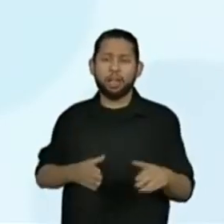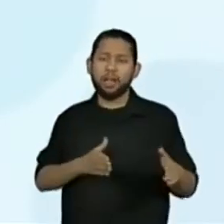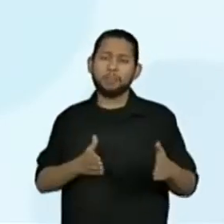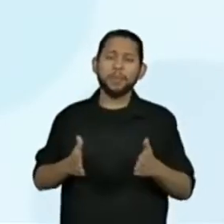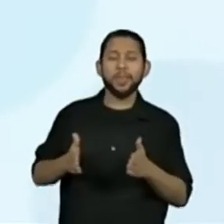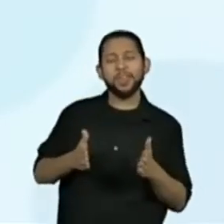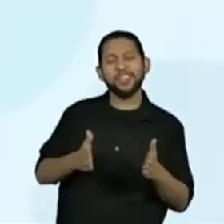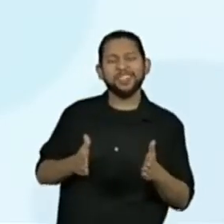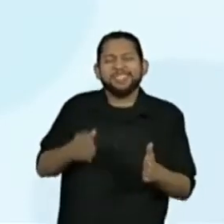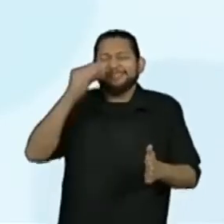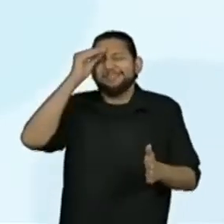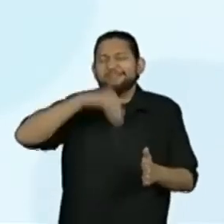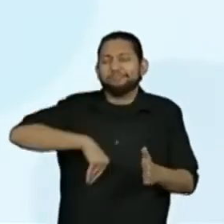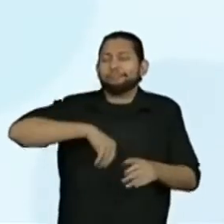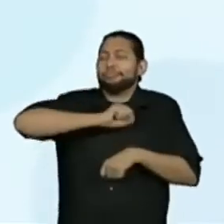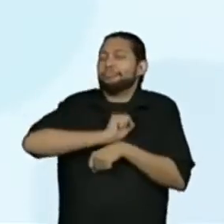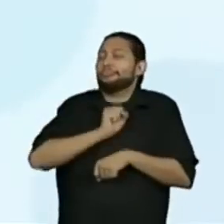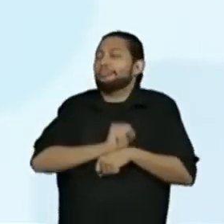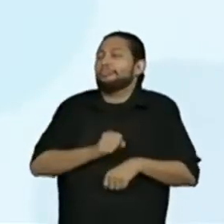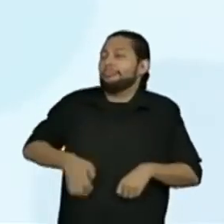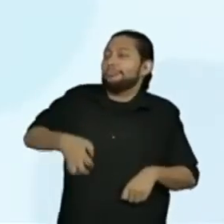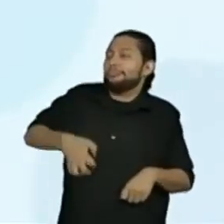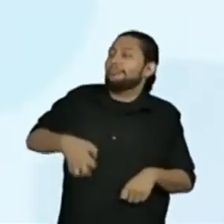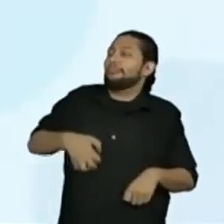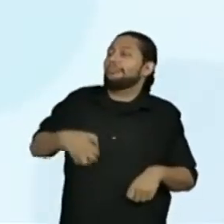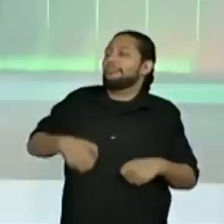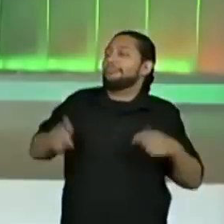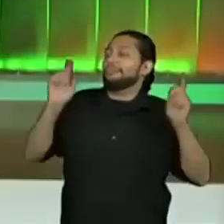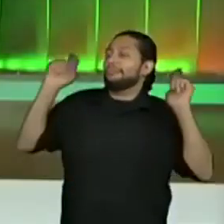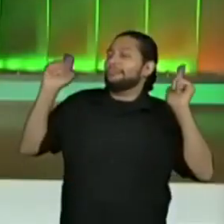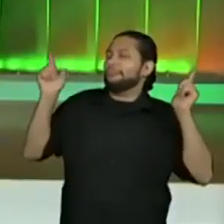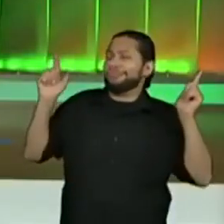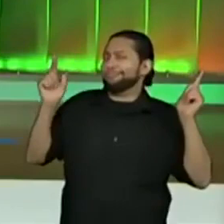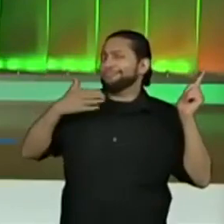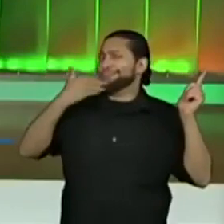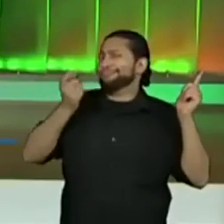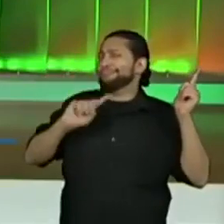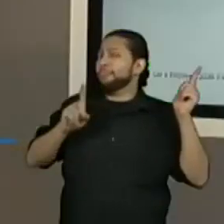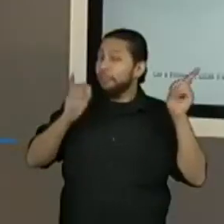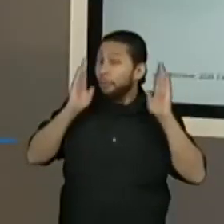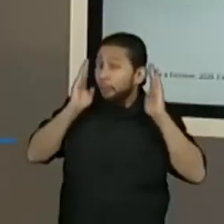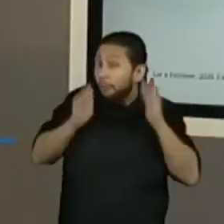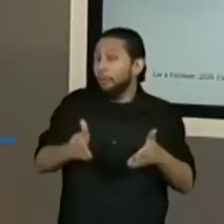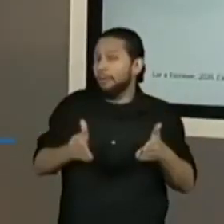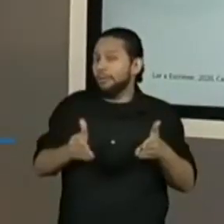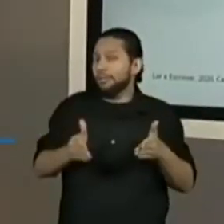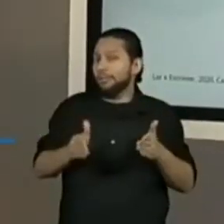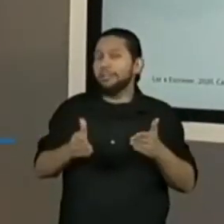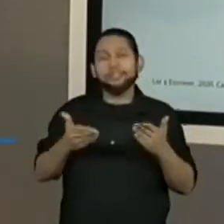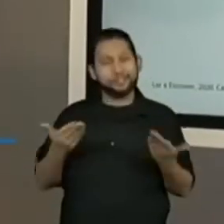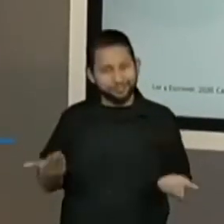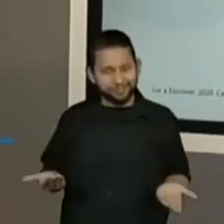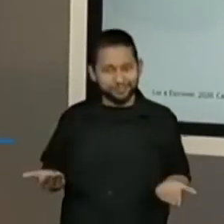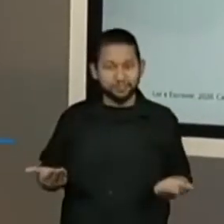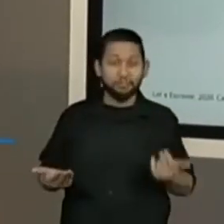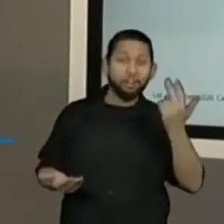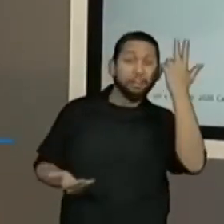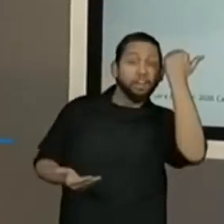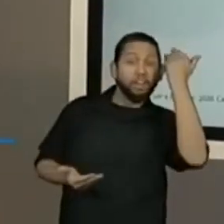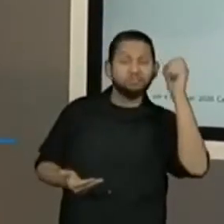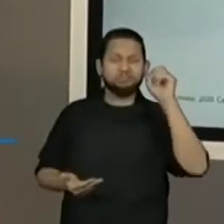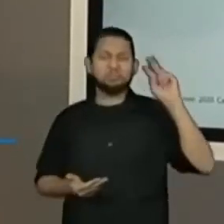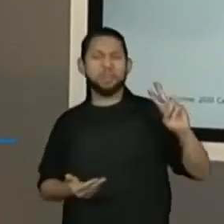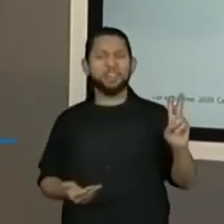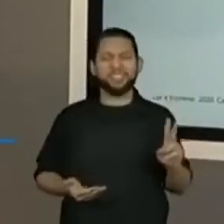caminho. Olha só que legal, hein? Então, quem lembra dessa fábula sabe que a lebre quis ser